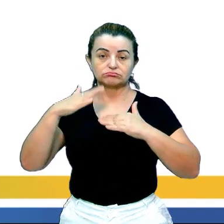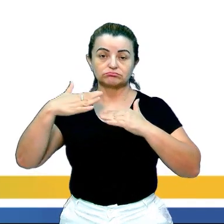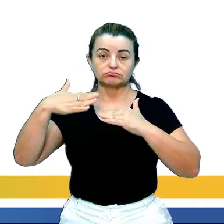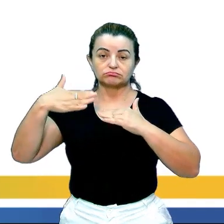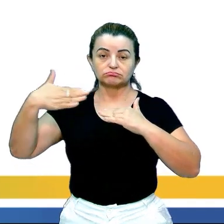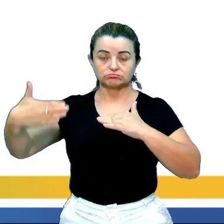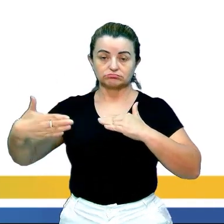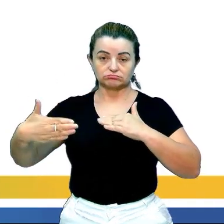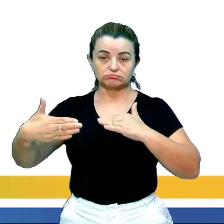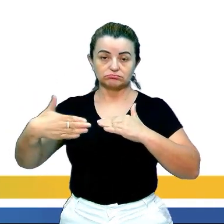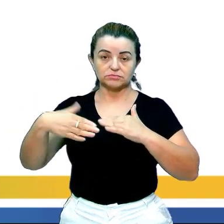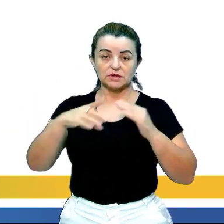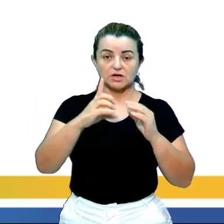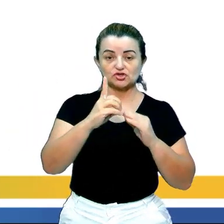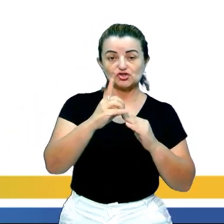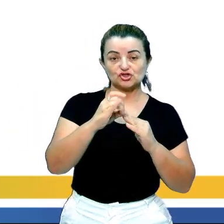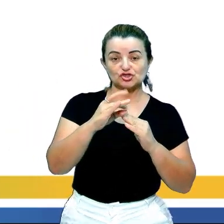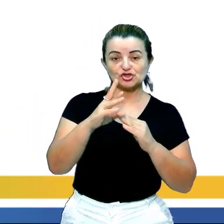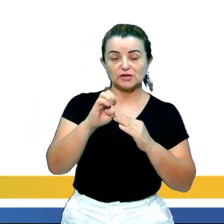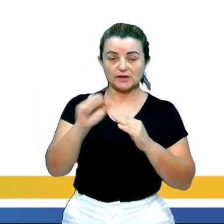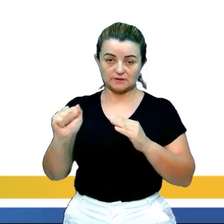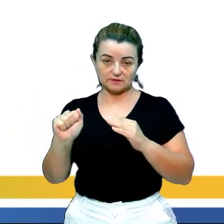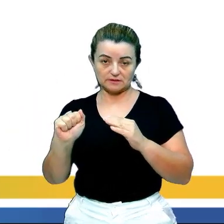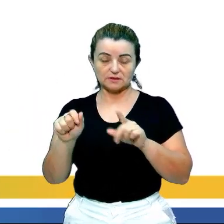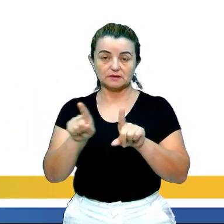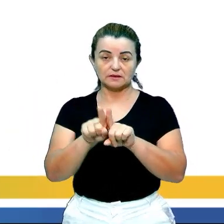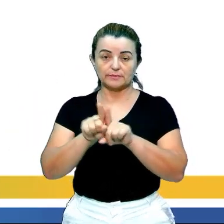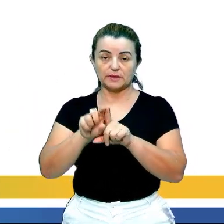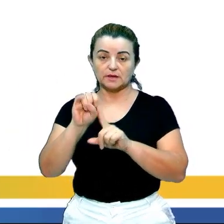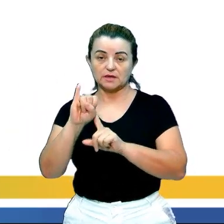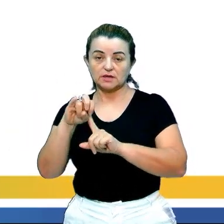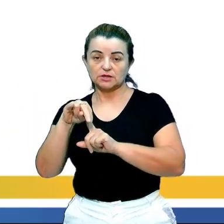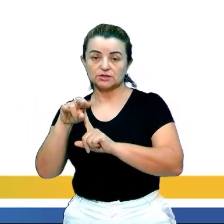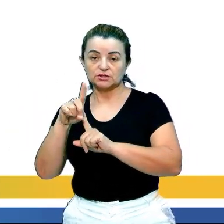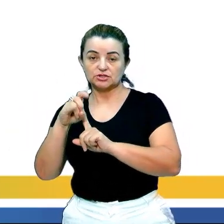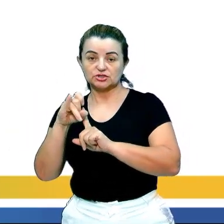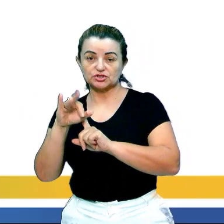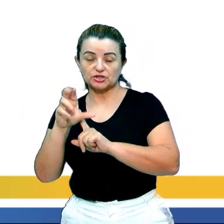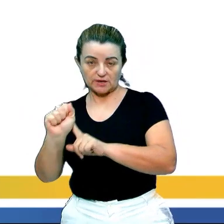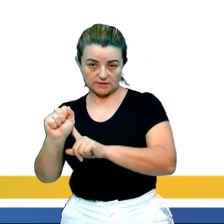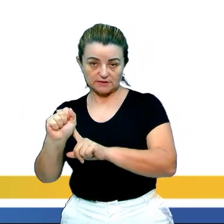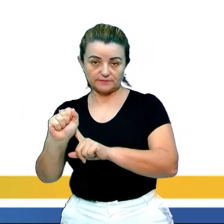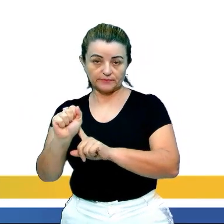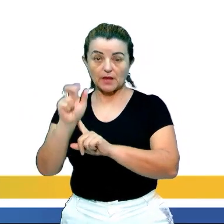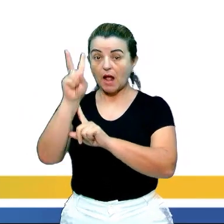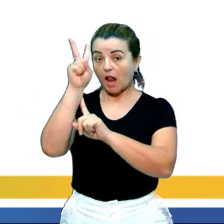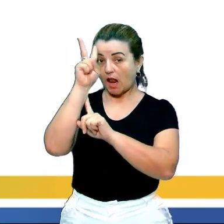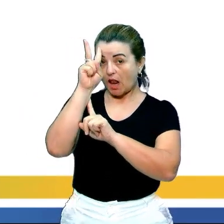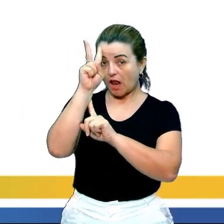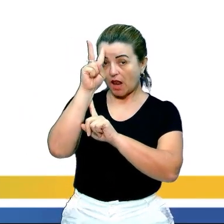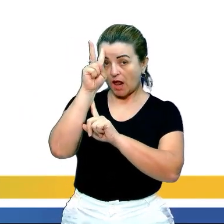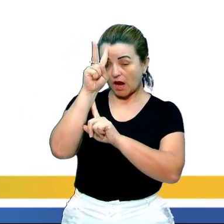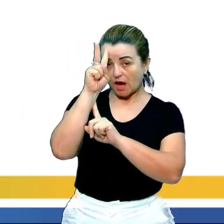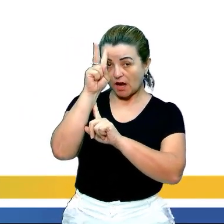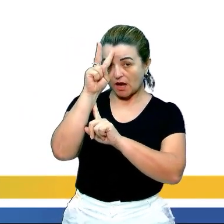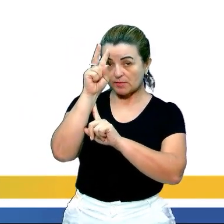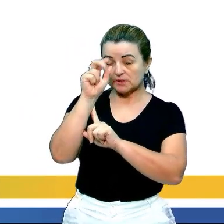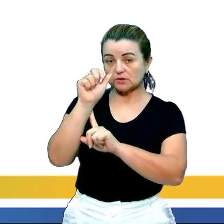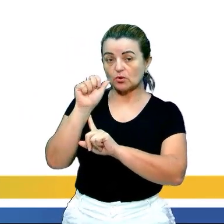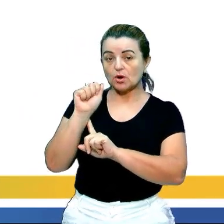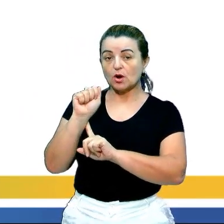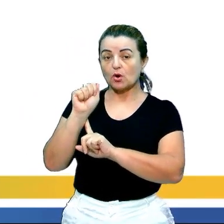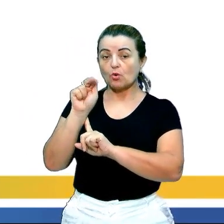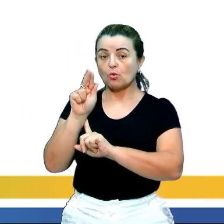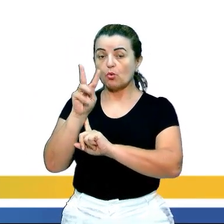direta ou indireta de uma figura importante da sociedade. Lembre-se que a citação ou o autor da frase